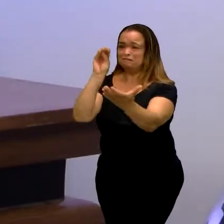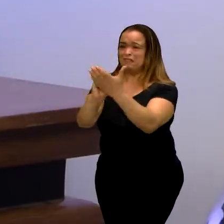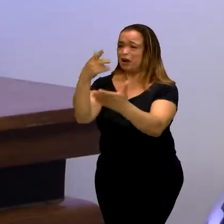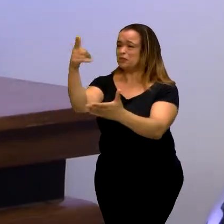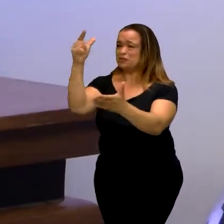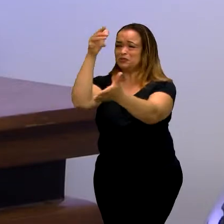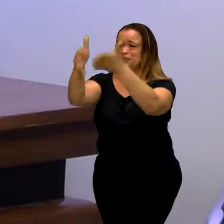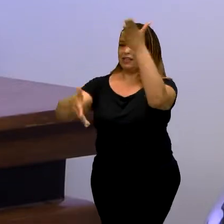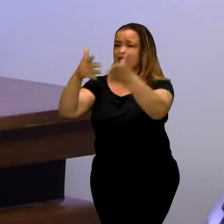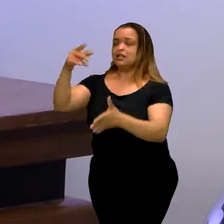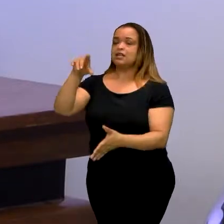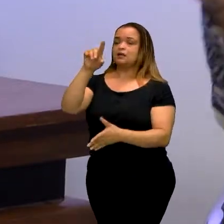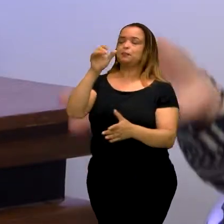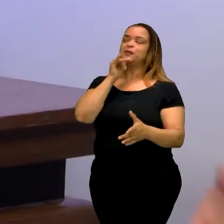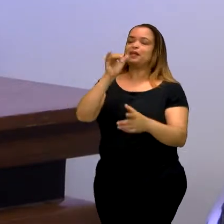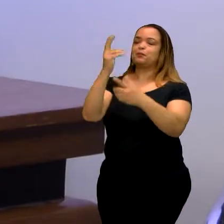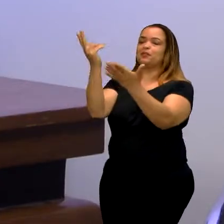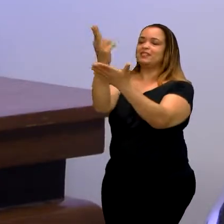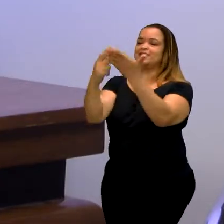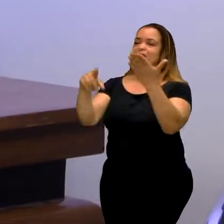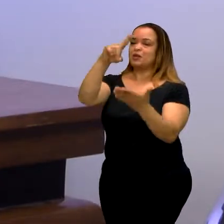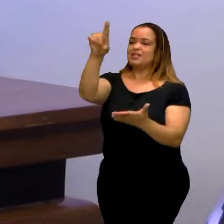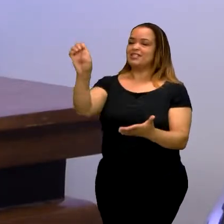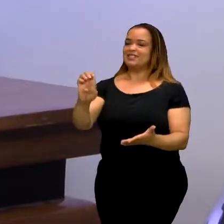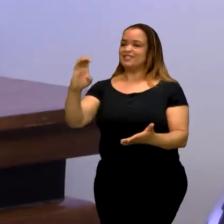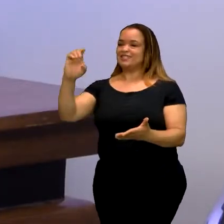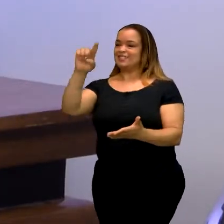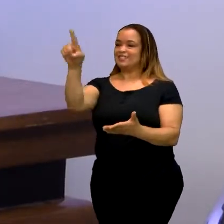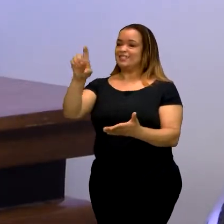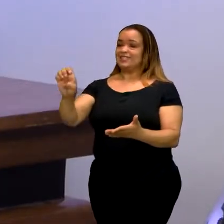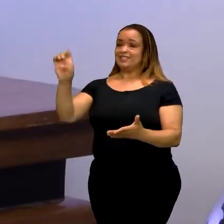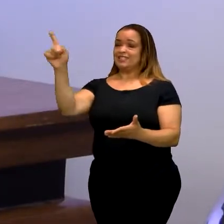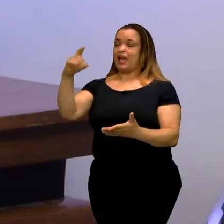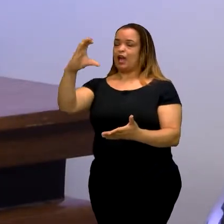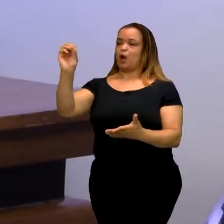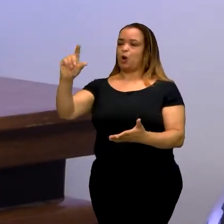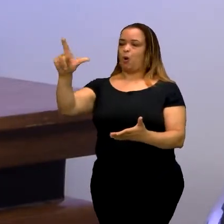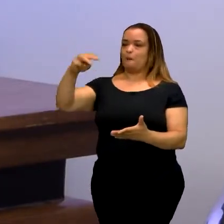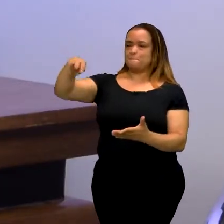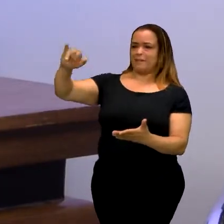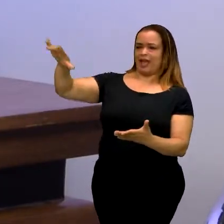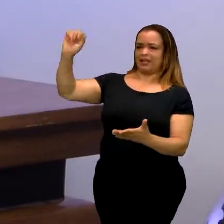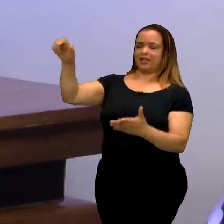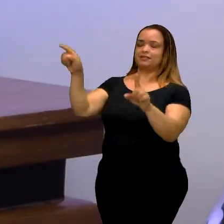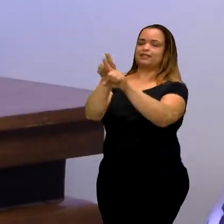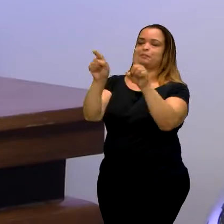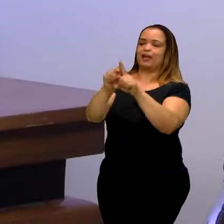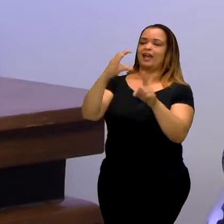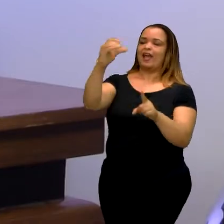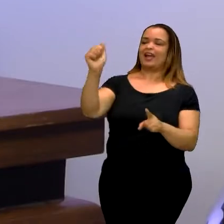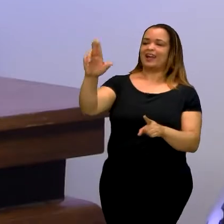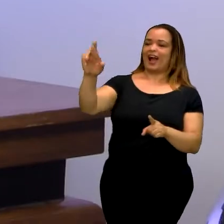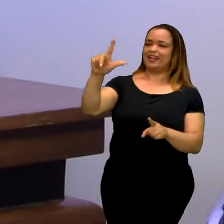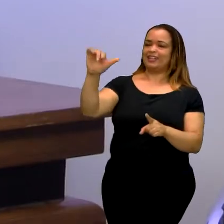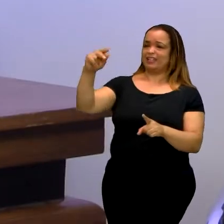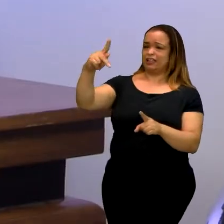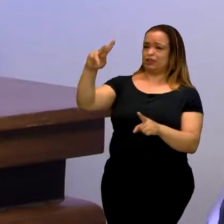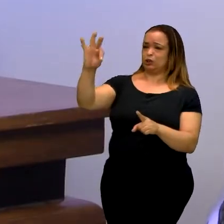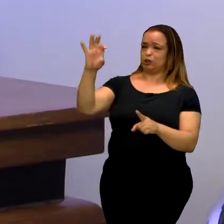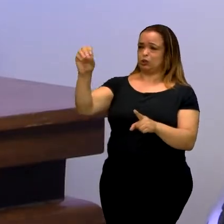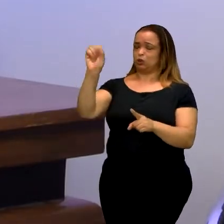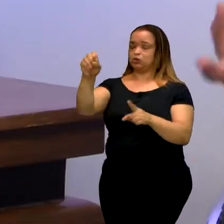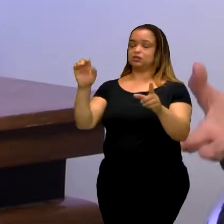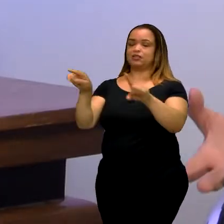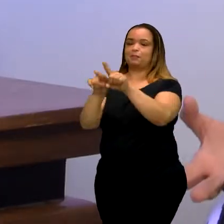Eu não entendo os ecolmeias, todos os desenhos animados apresentados. Então, o carnito, o gordo e magro, Três Patetas,